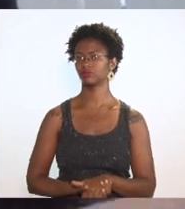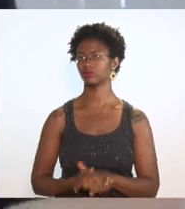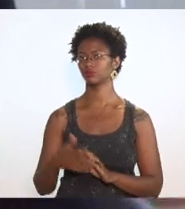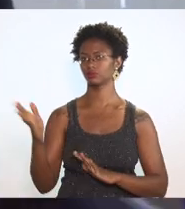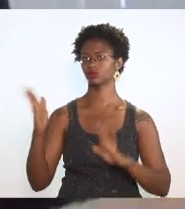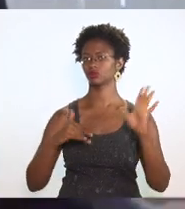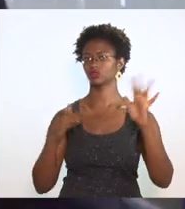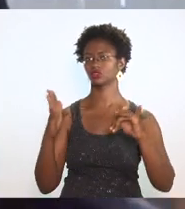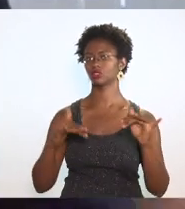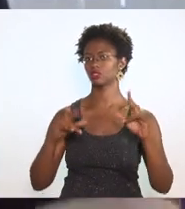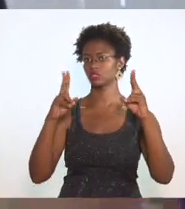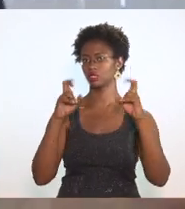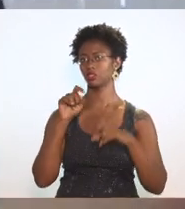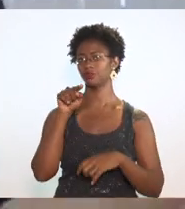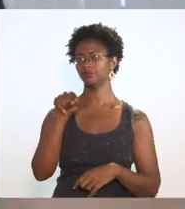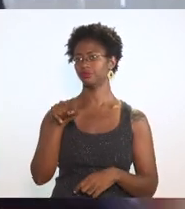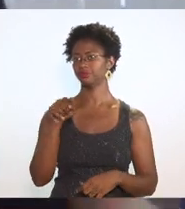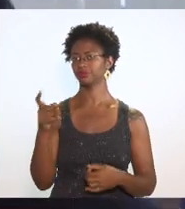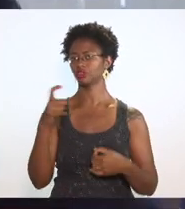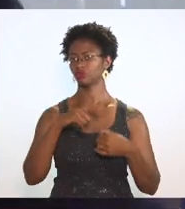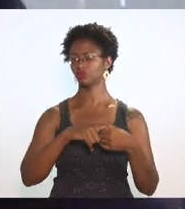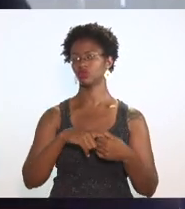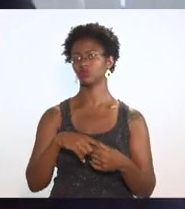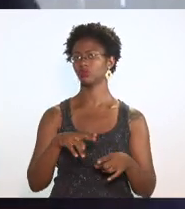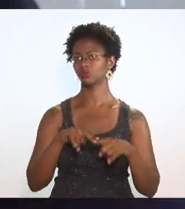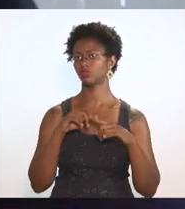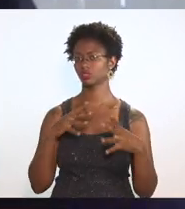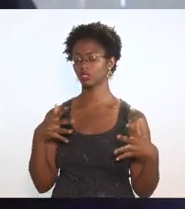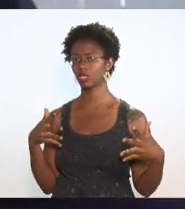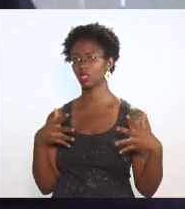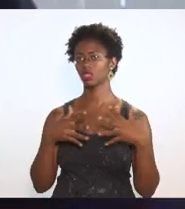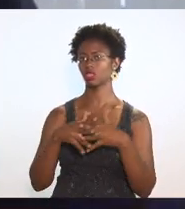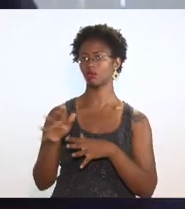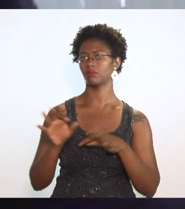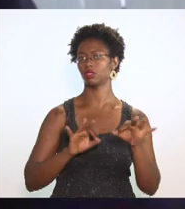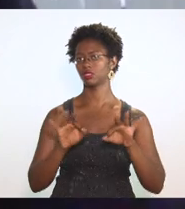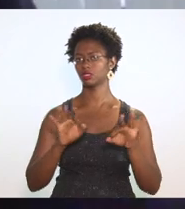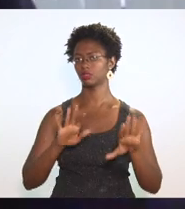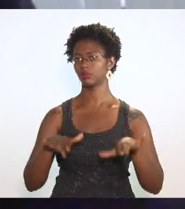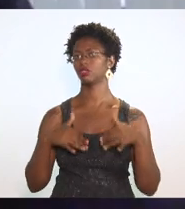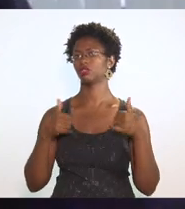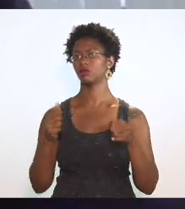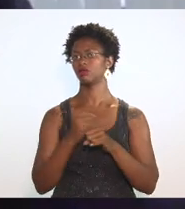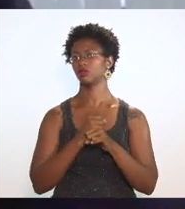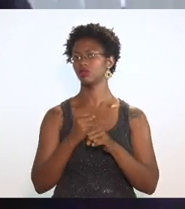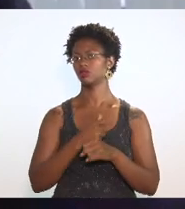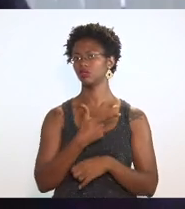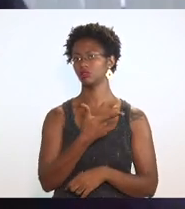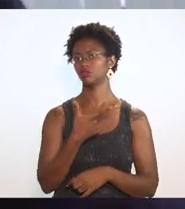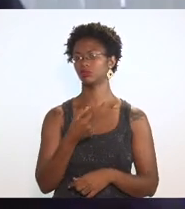esse assunto à tona porque tudo isso está entrelaçado e vai levar a gente a planejar melhor o ano de 2022 deputado